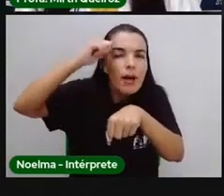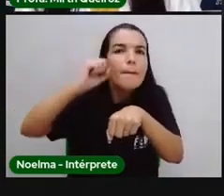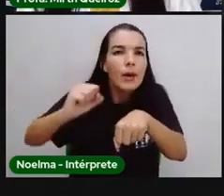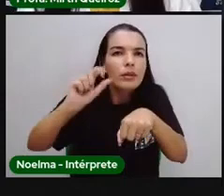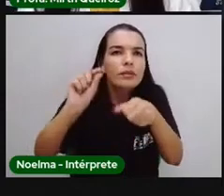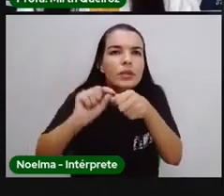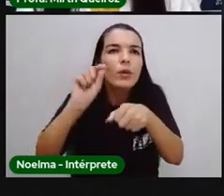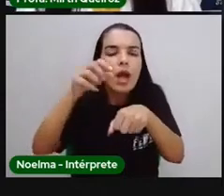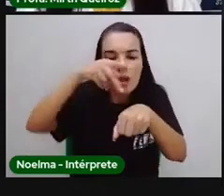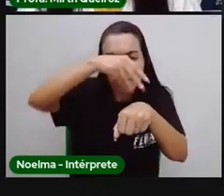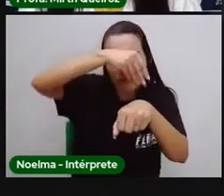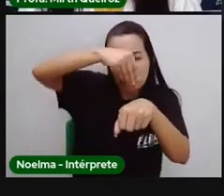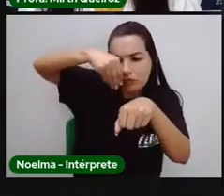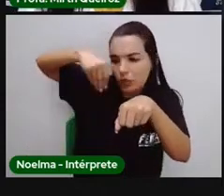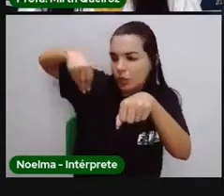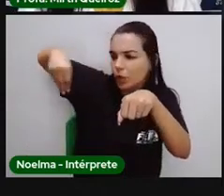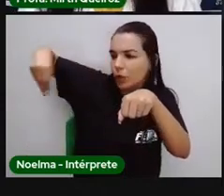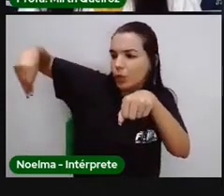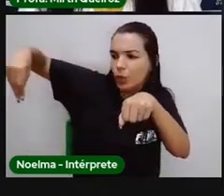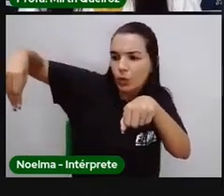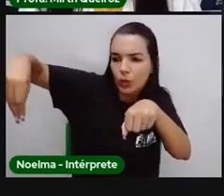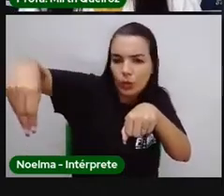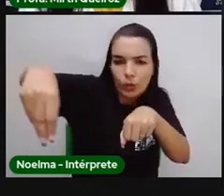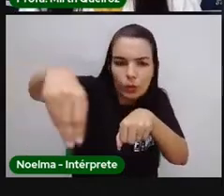conseguir essas especiarias.